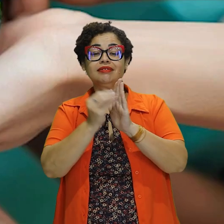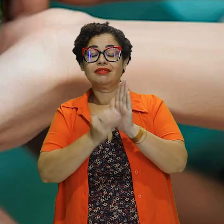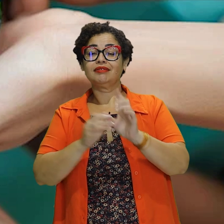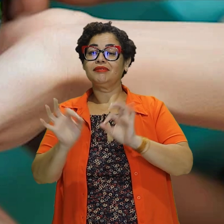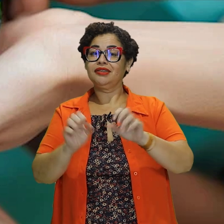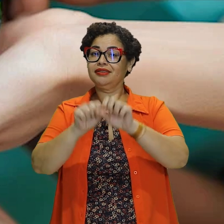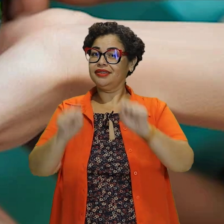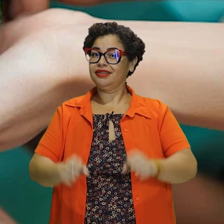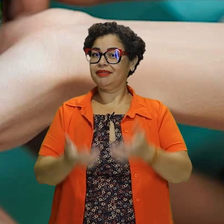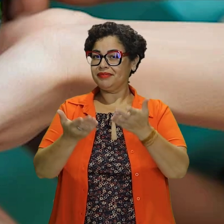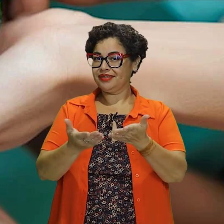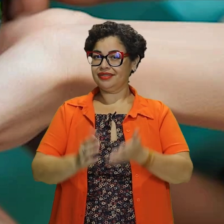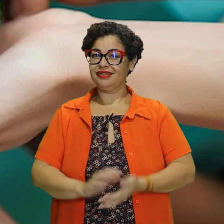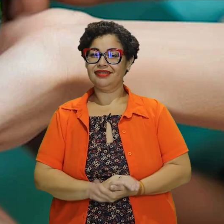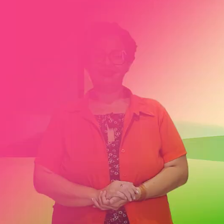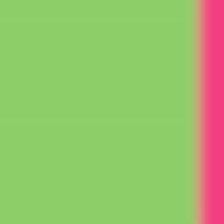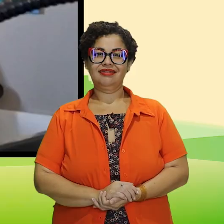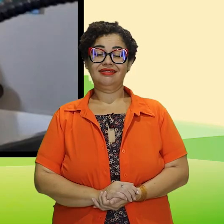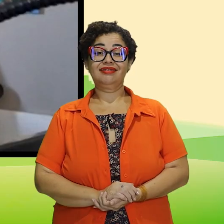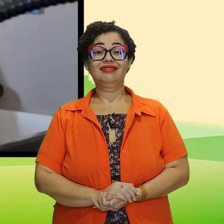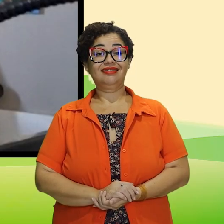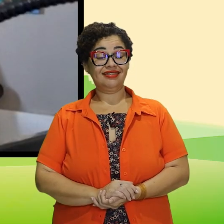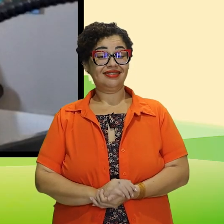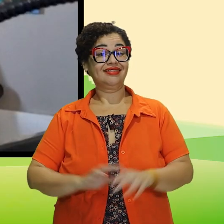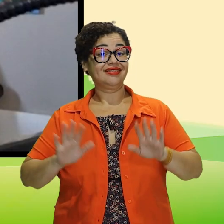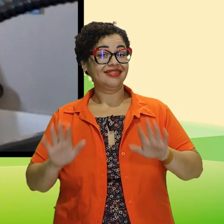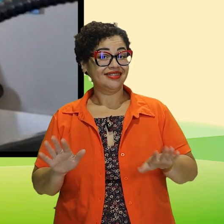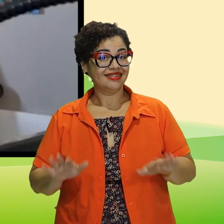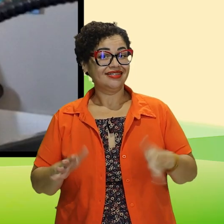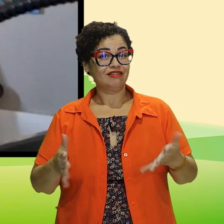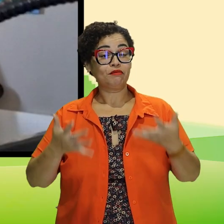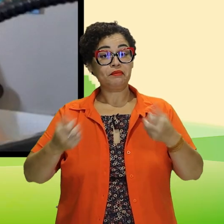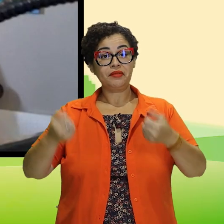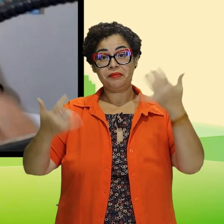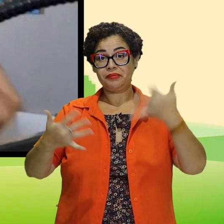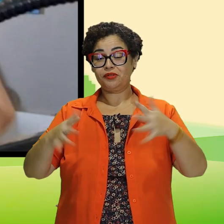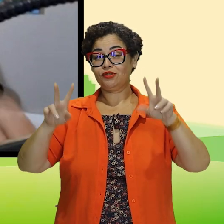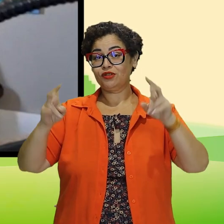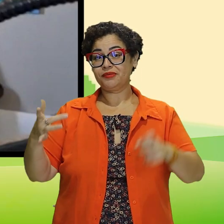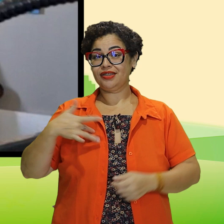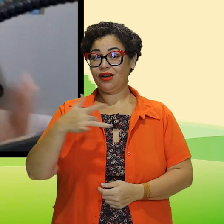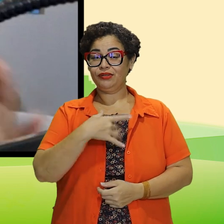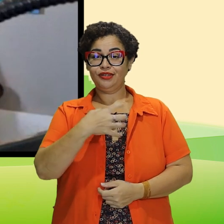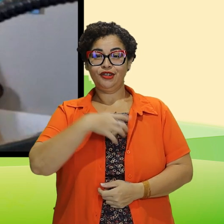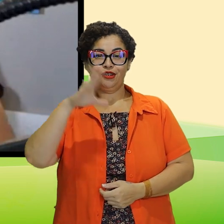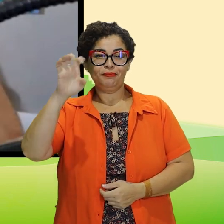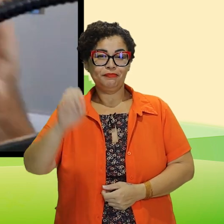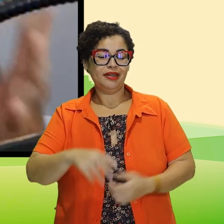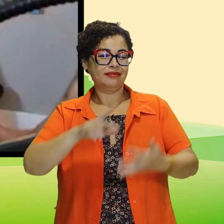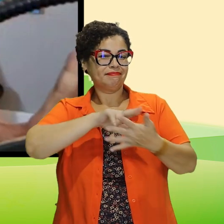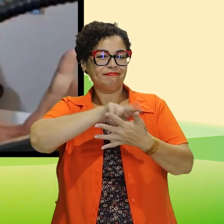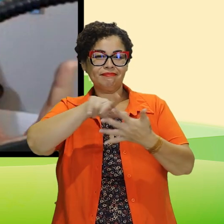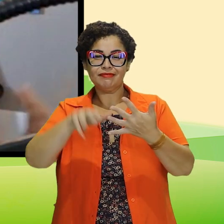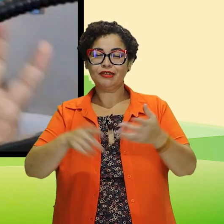implementação destes sistemas. Meninas, vamos falar sobre saúde, bem-estar, sobre tantas